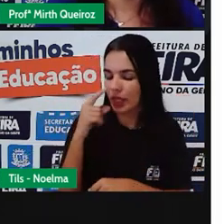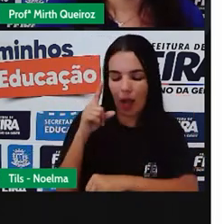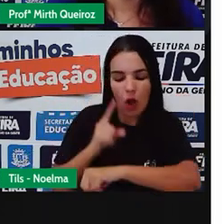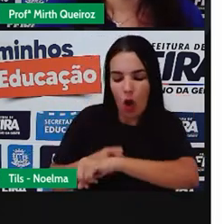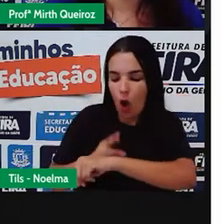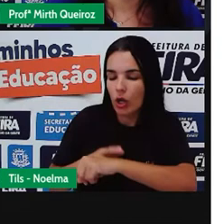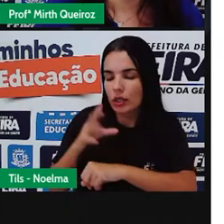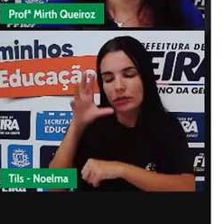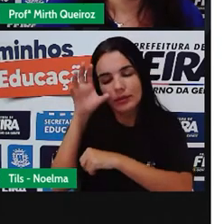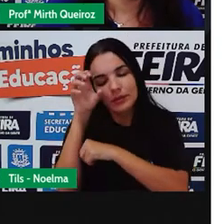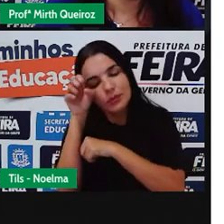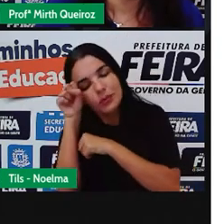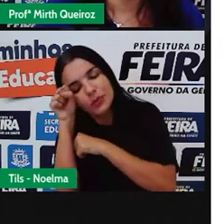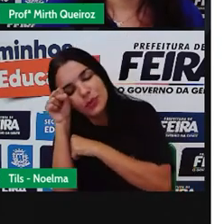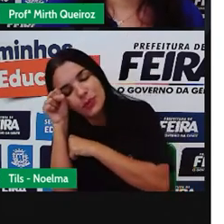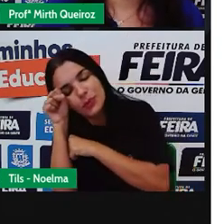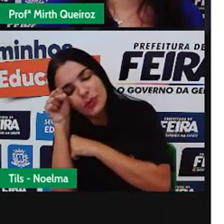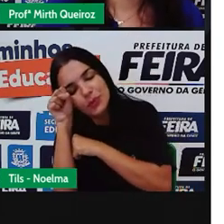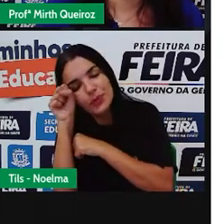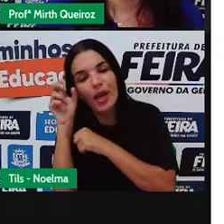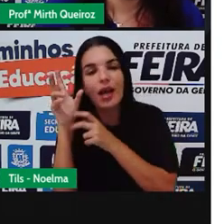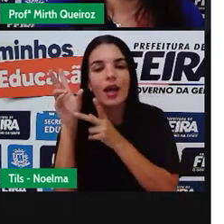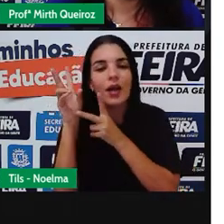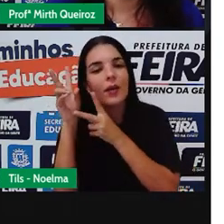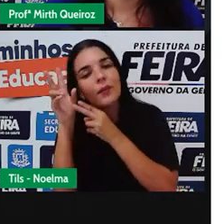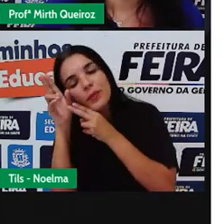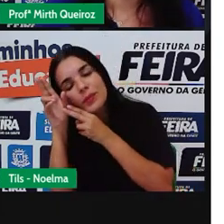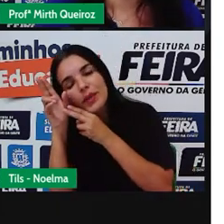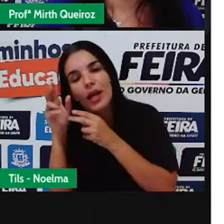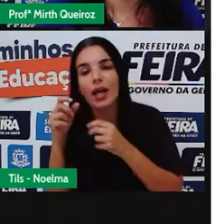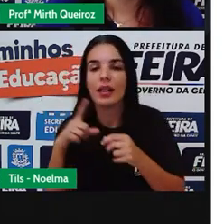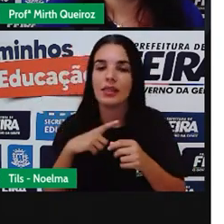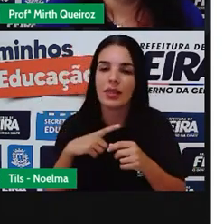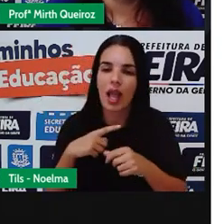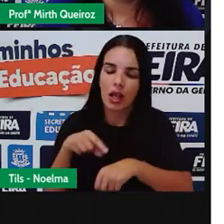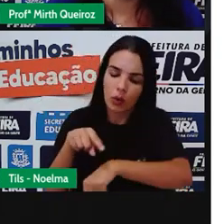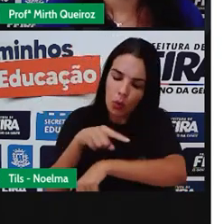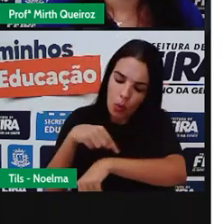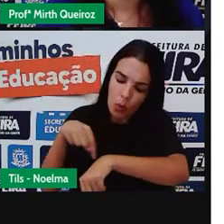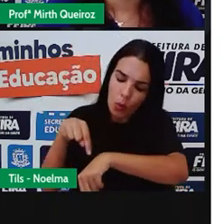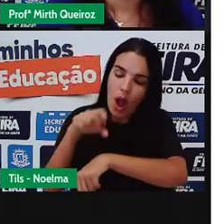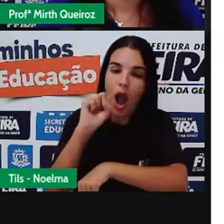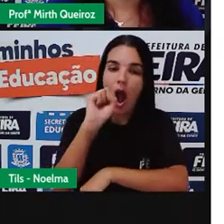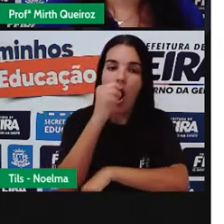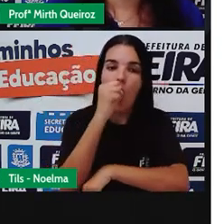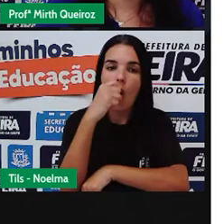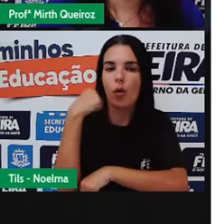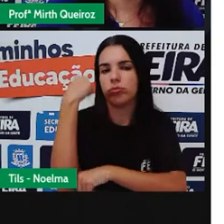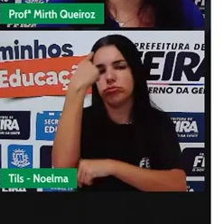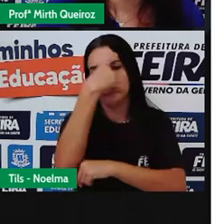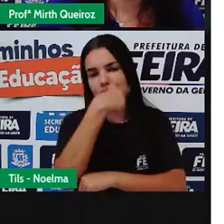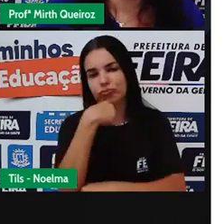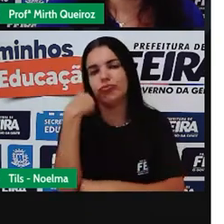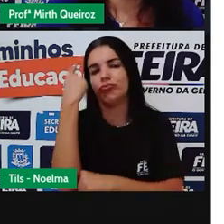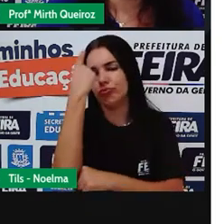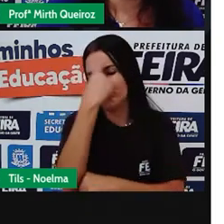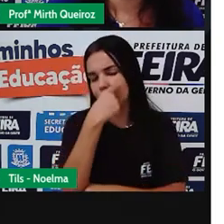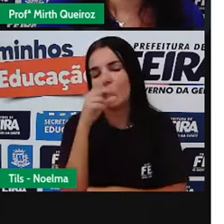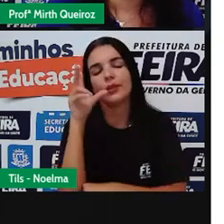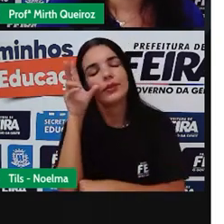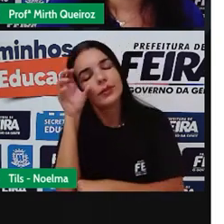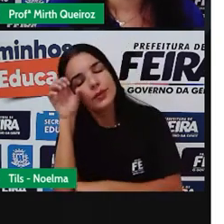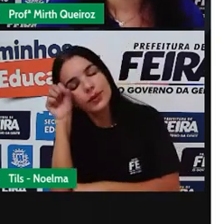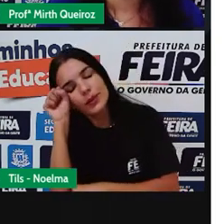as horas de sono. As oito horas de sono são muito importantes e é enquanto vocês estão